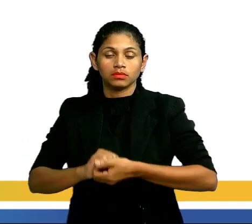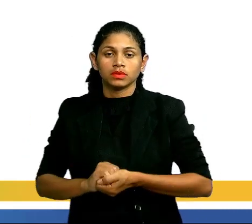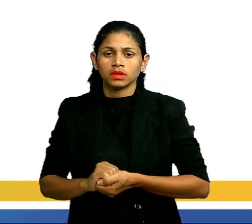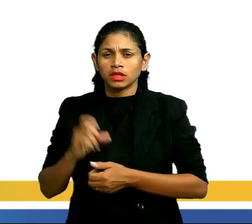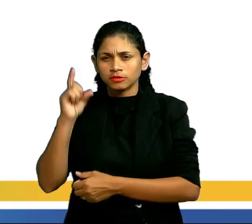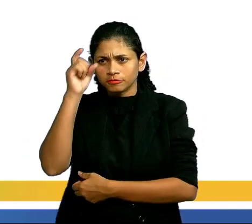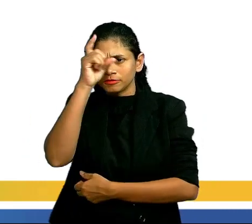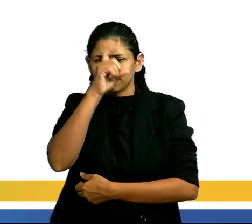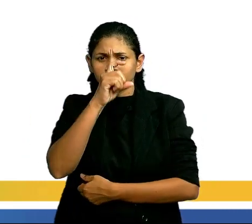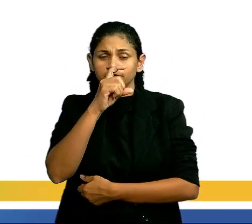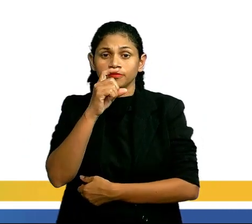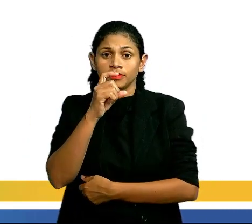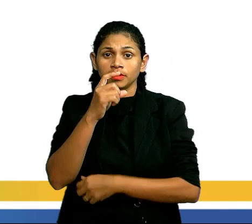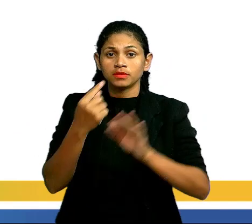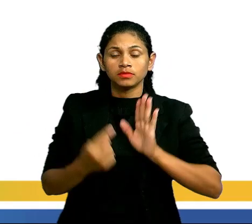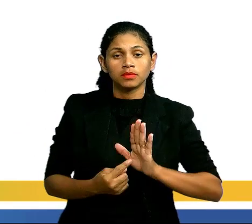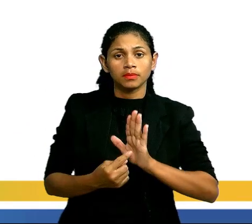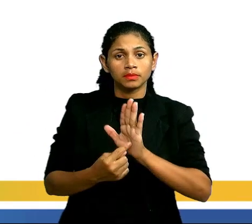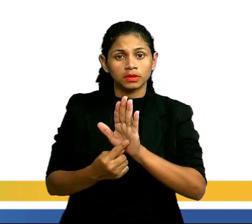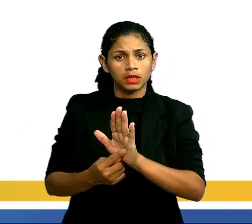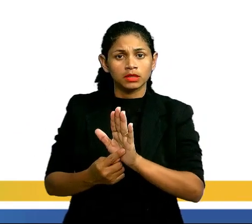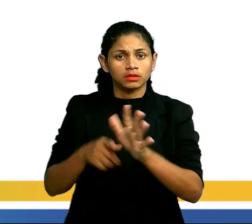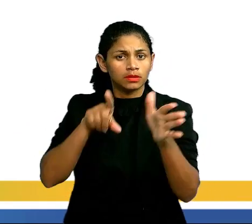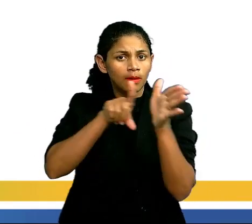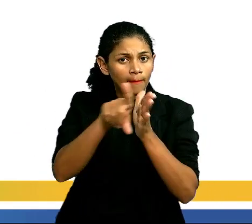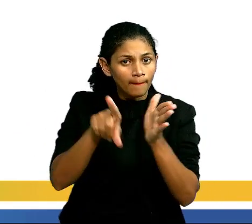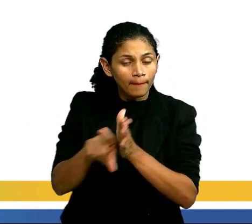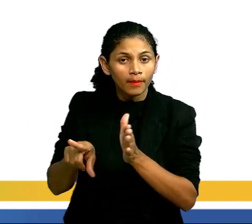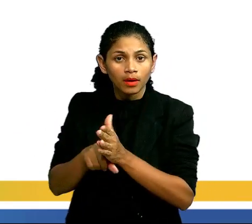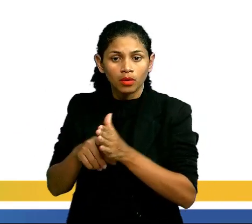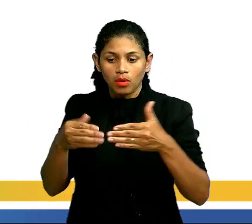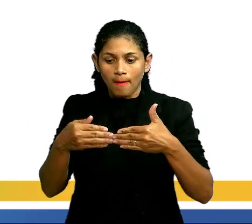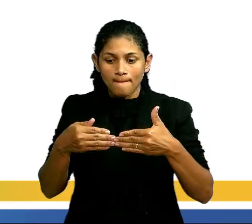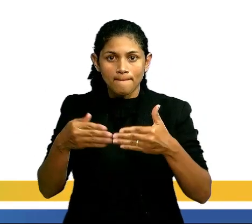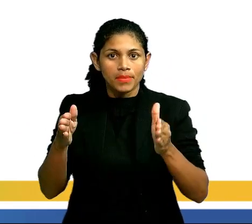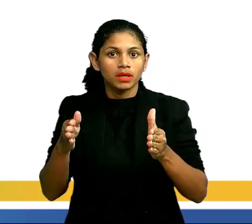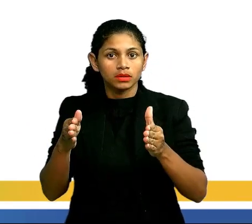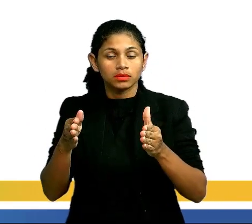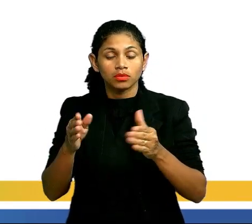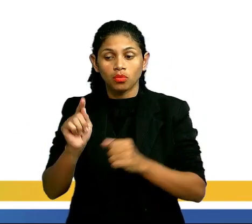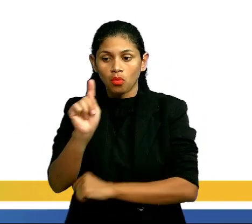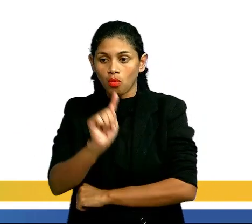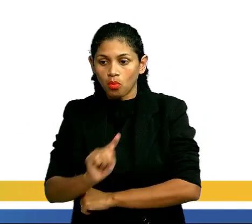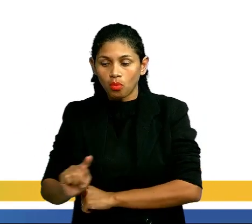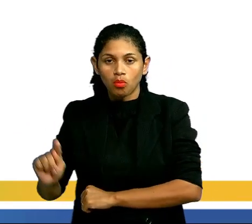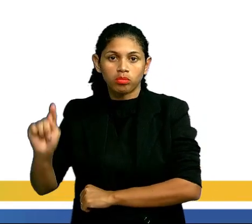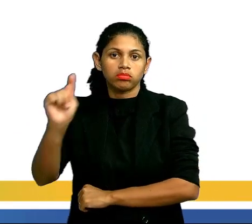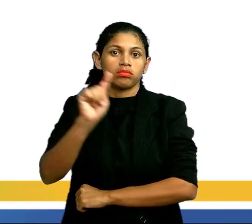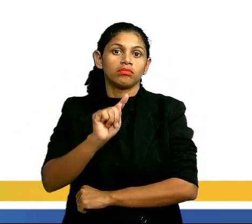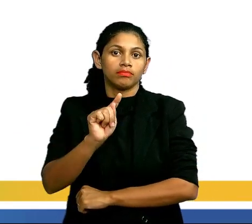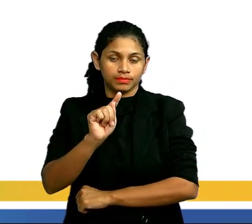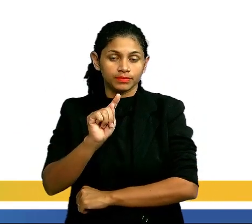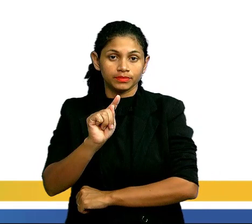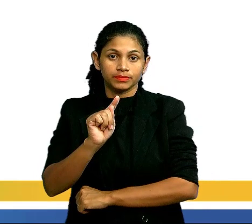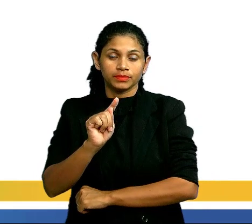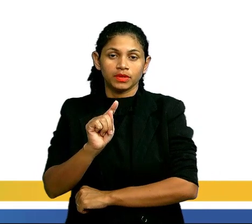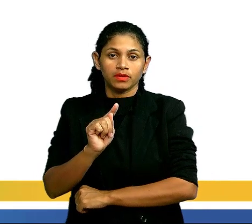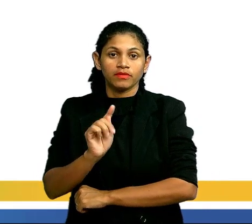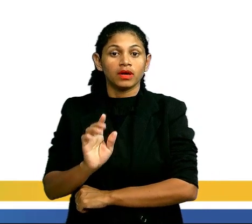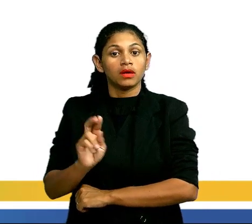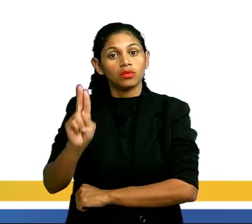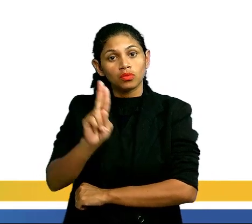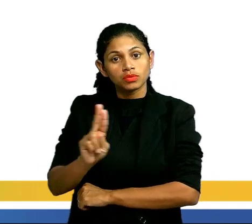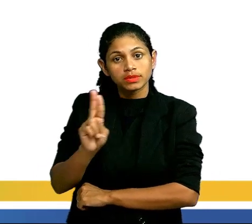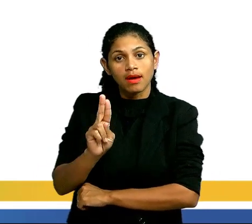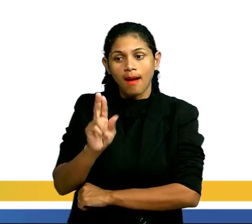cadeia aberta ou uma cadeia fechada como uma alternativa. Eles vão usar os termos mais complicados, como acíclica para